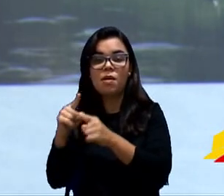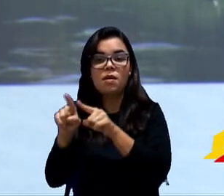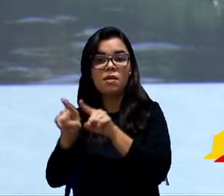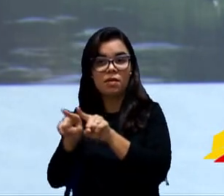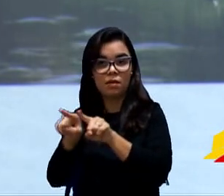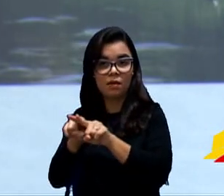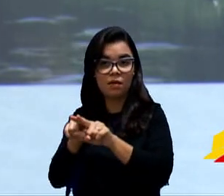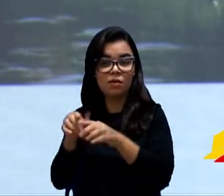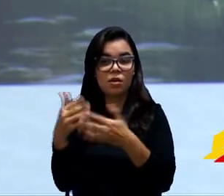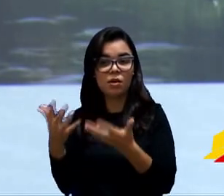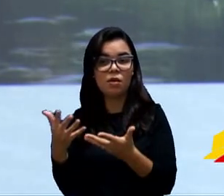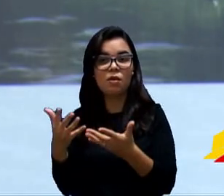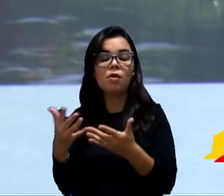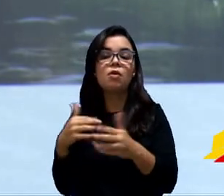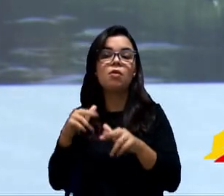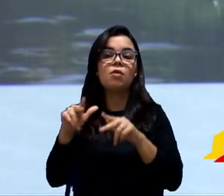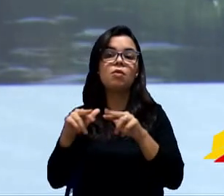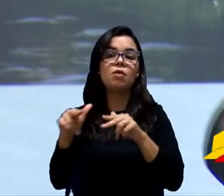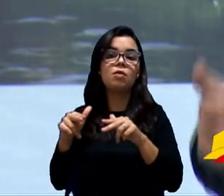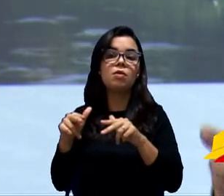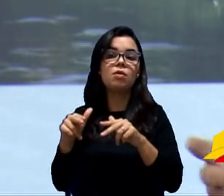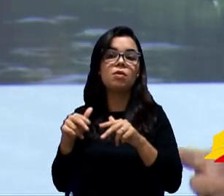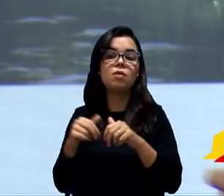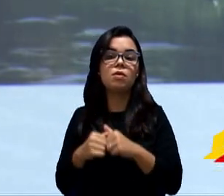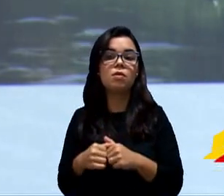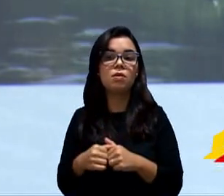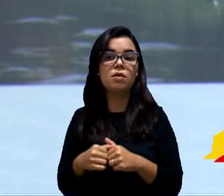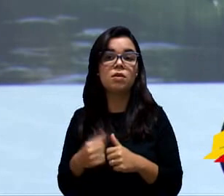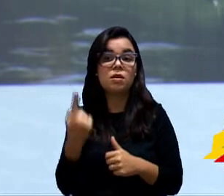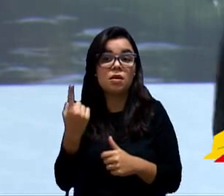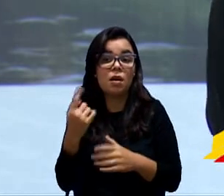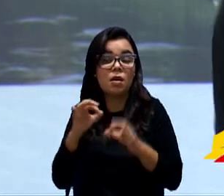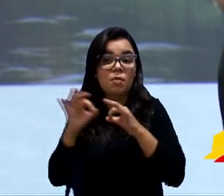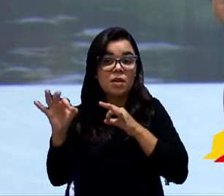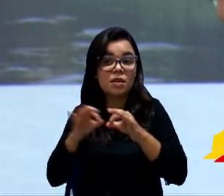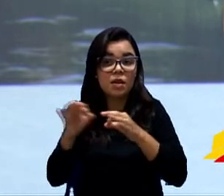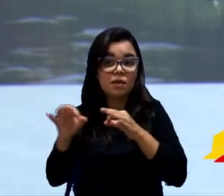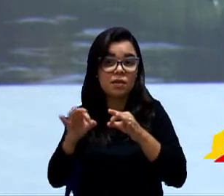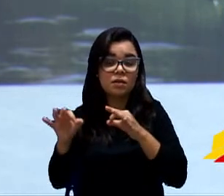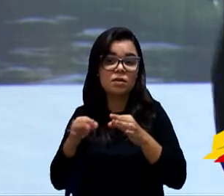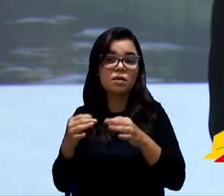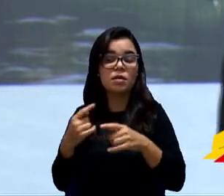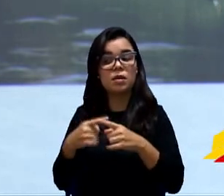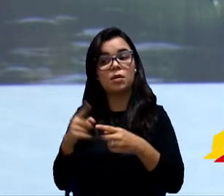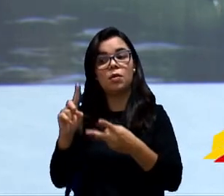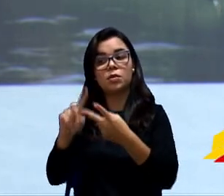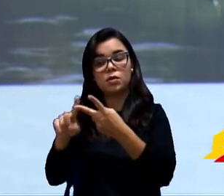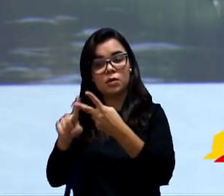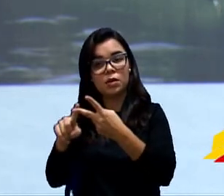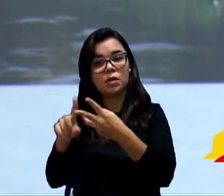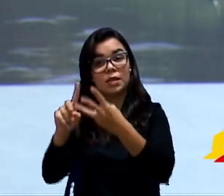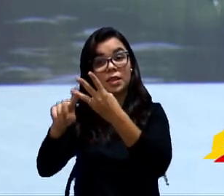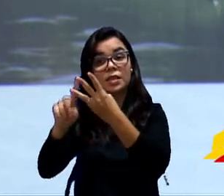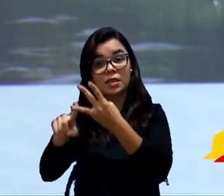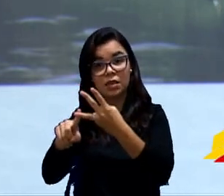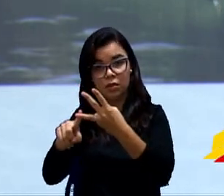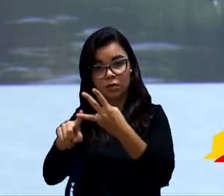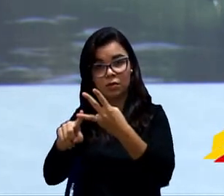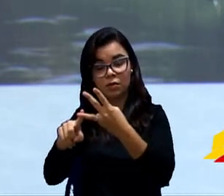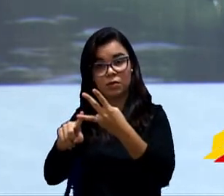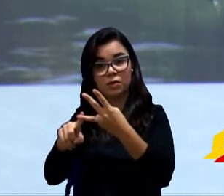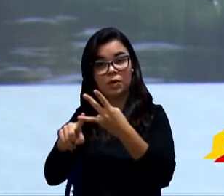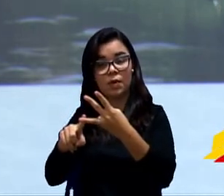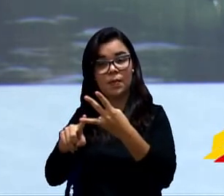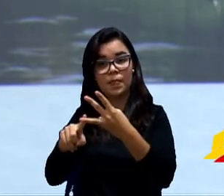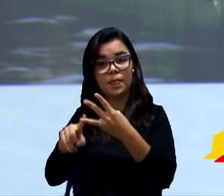estar inconveniados com a Fundação. E era um erro que tinha que ser corrigido. Então, esse é o segundo caso. Terceiro caso, abriu